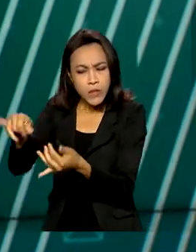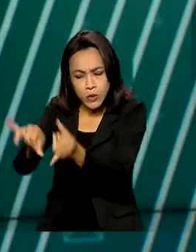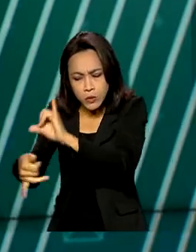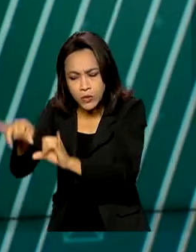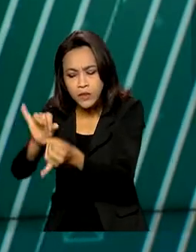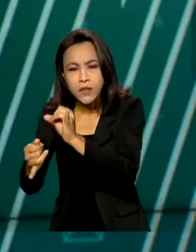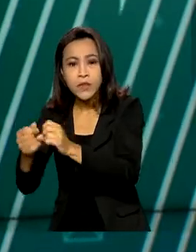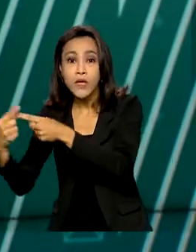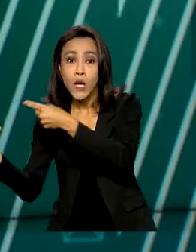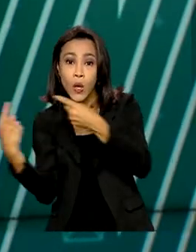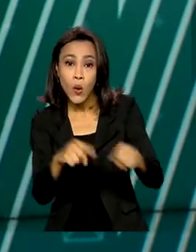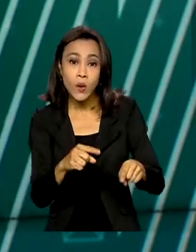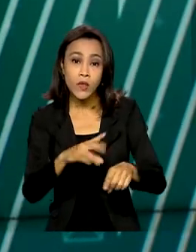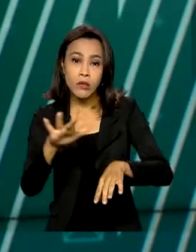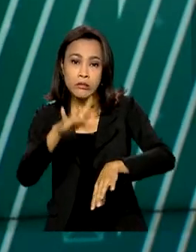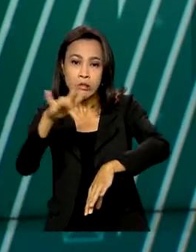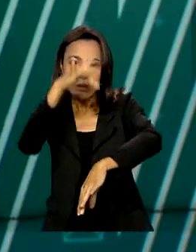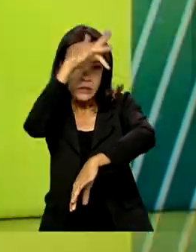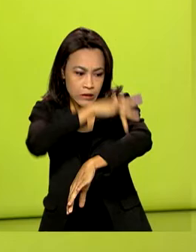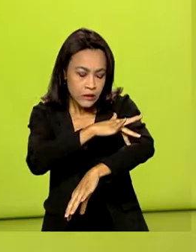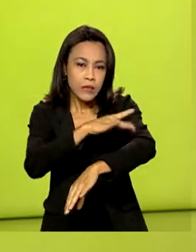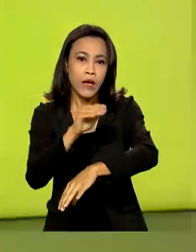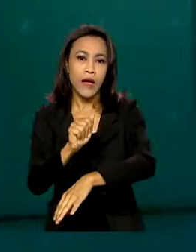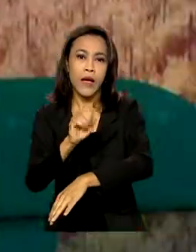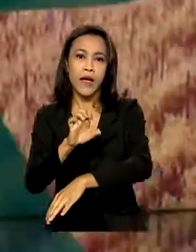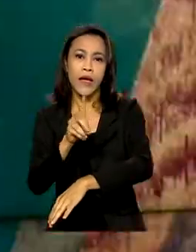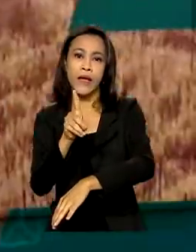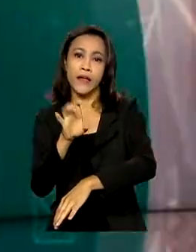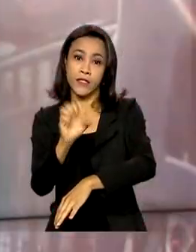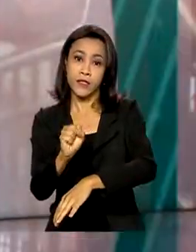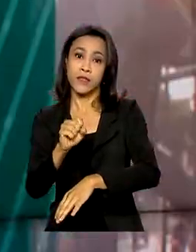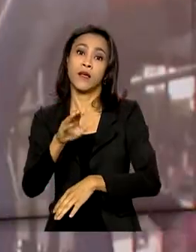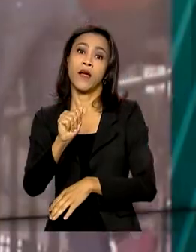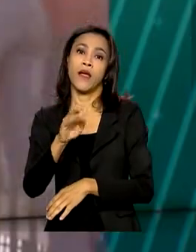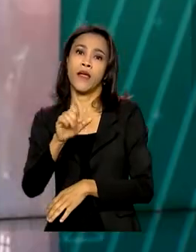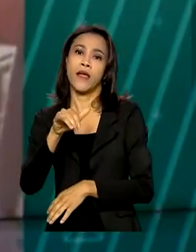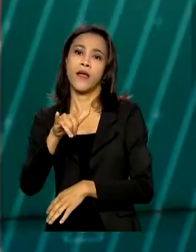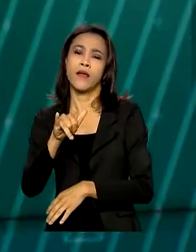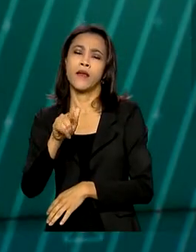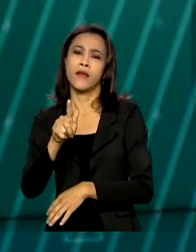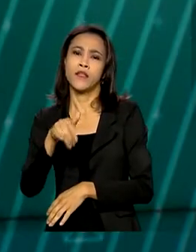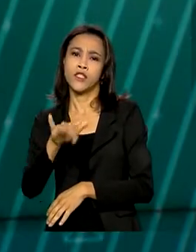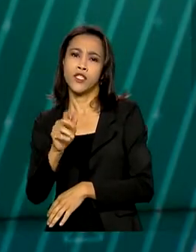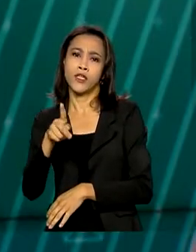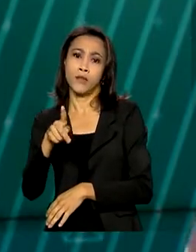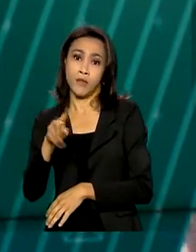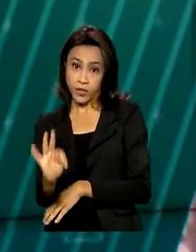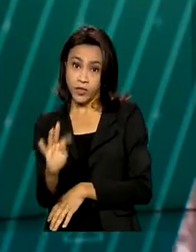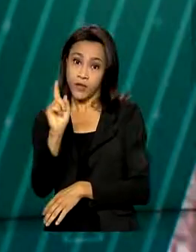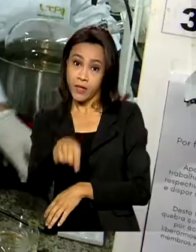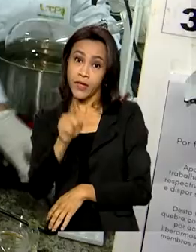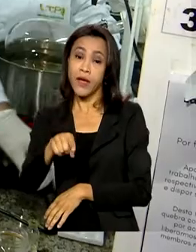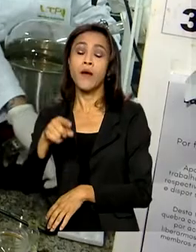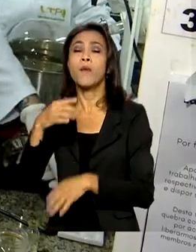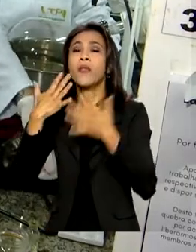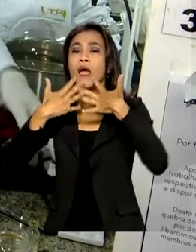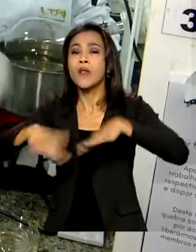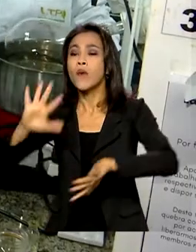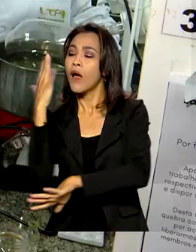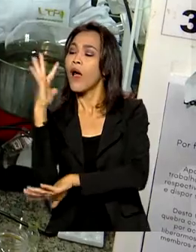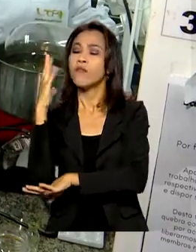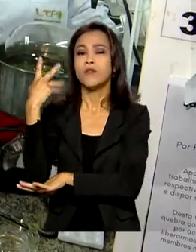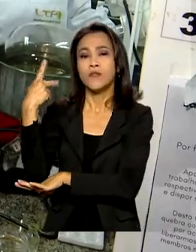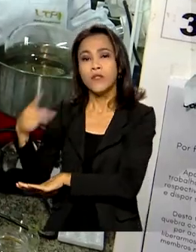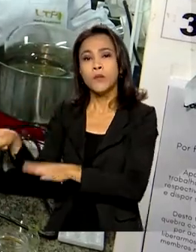aegypti. A fórmula é obtida a partir de uma planta nativa de uma área de restinga do Rio de Janeiro. No